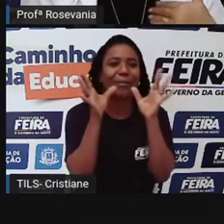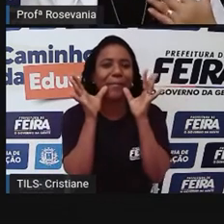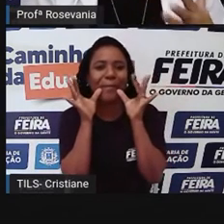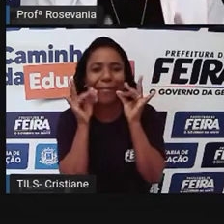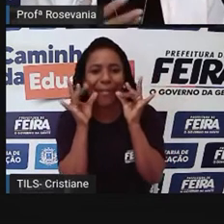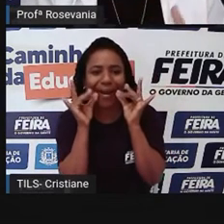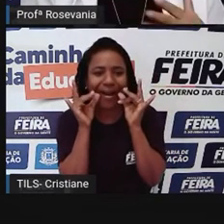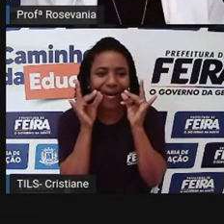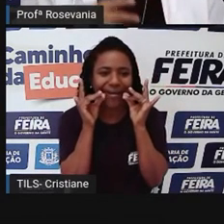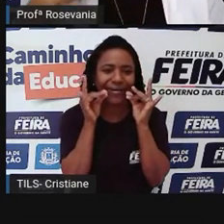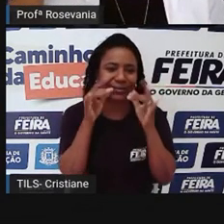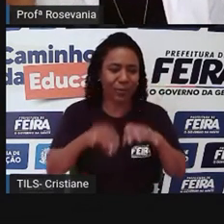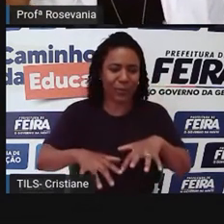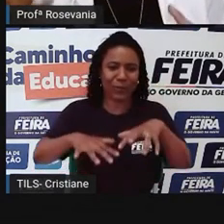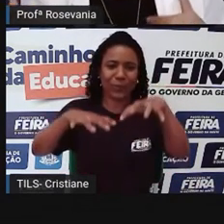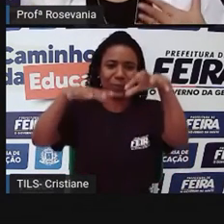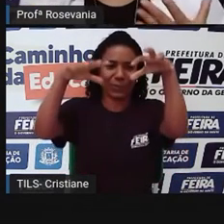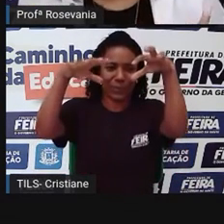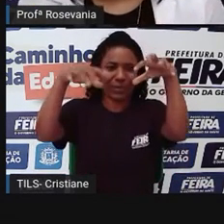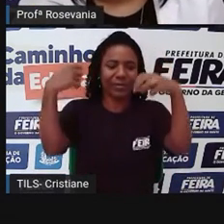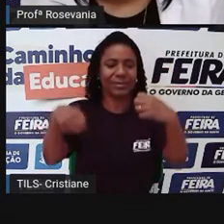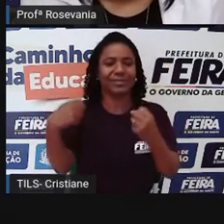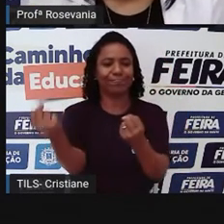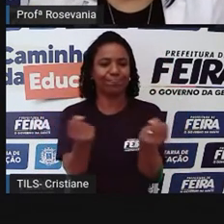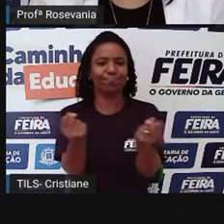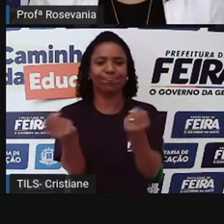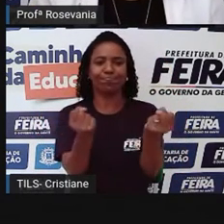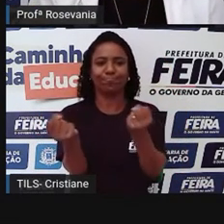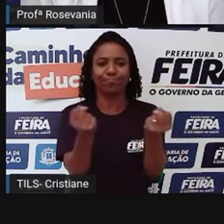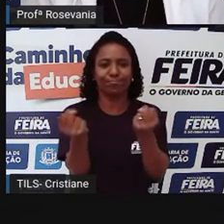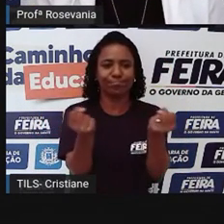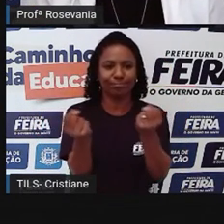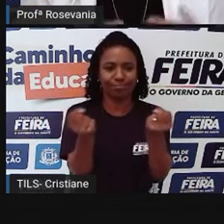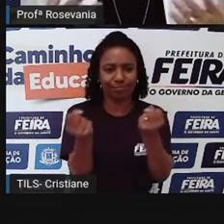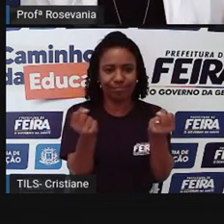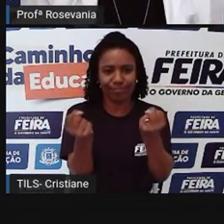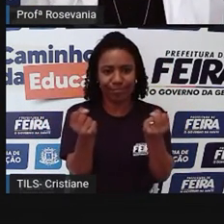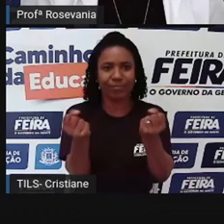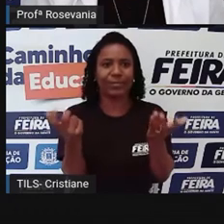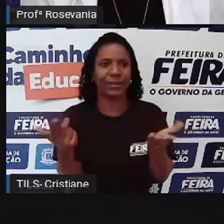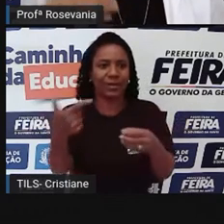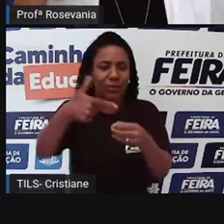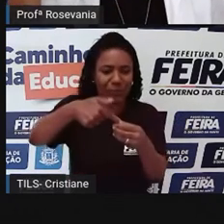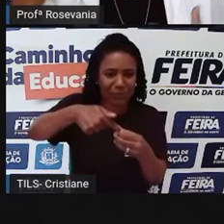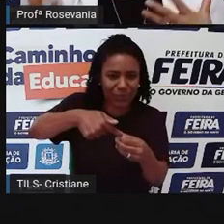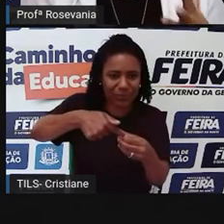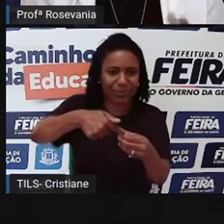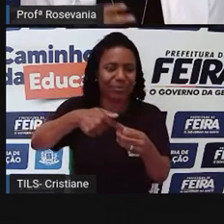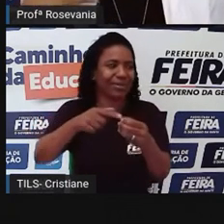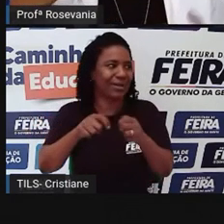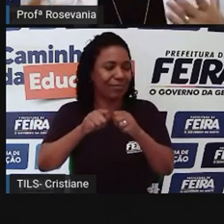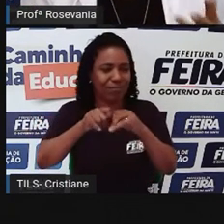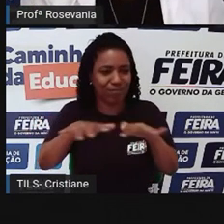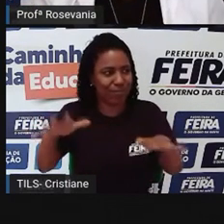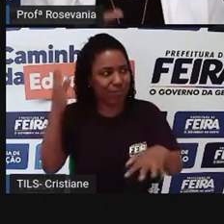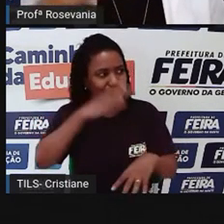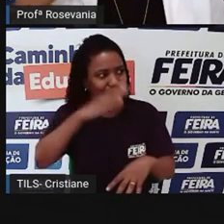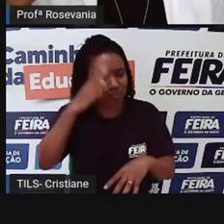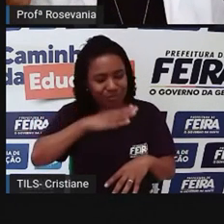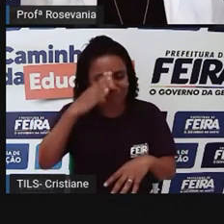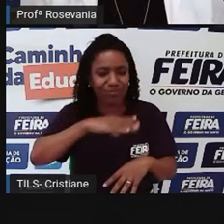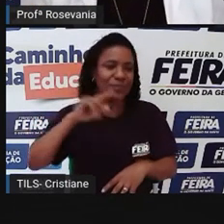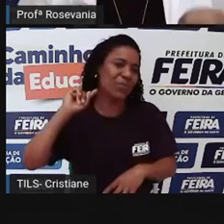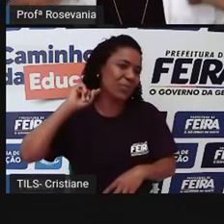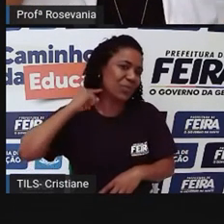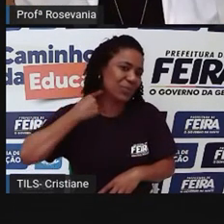precisando de transporte que a gente sabe que utiliza os combustíveis fósseis que poluem, que aquecem o planeta